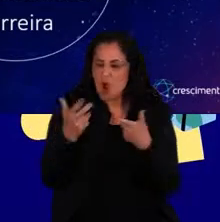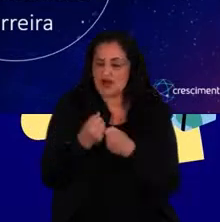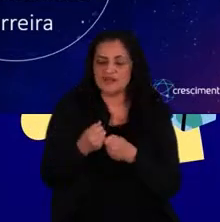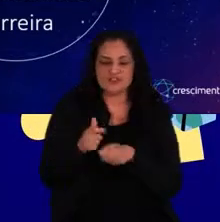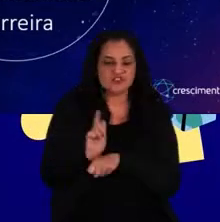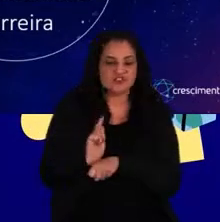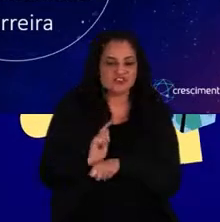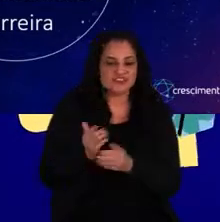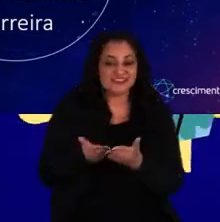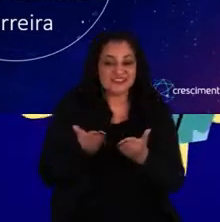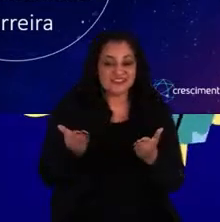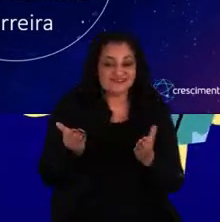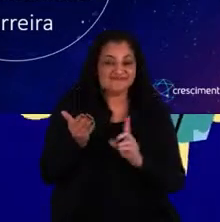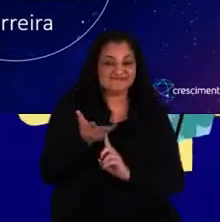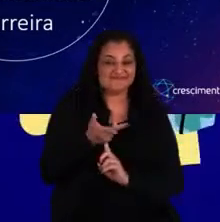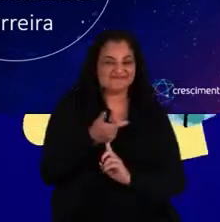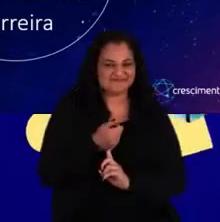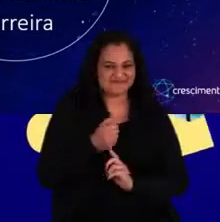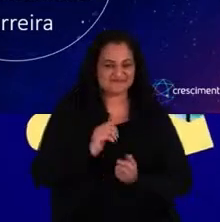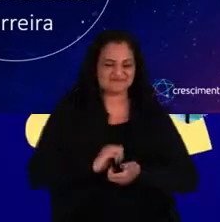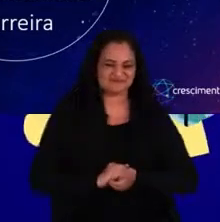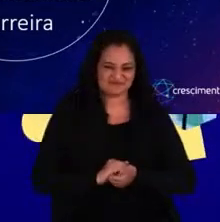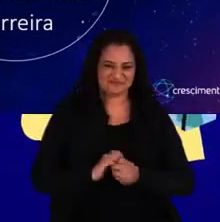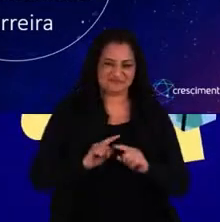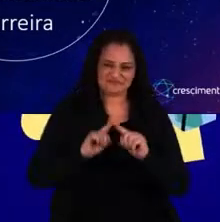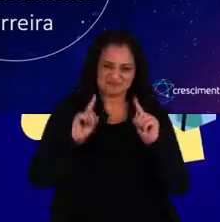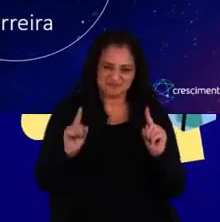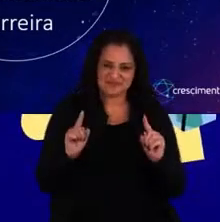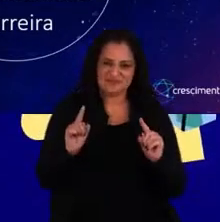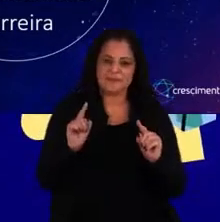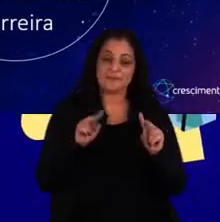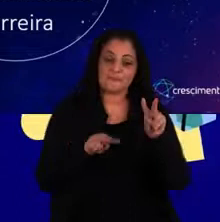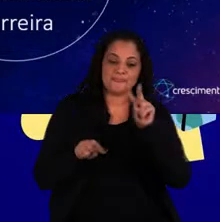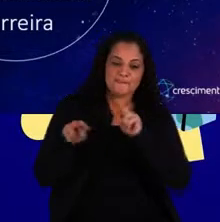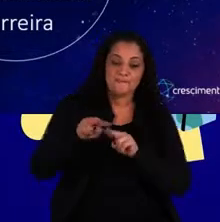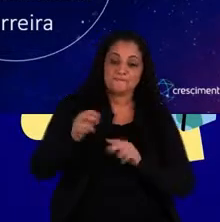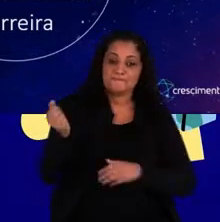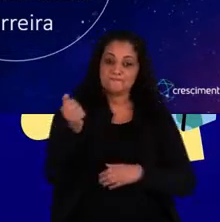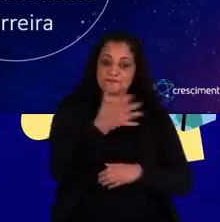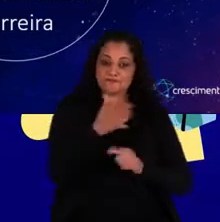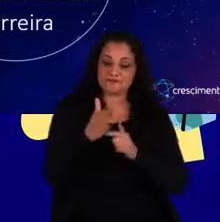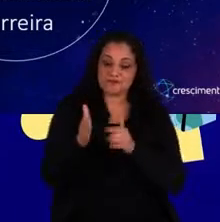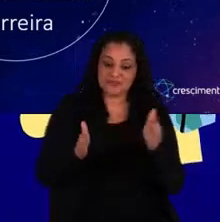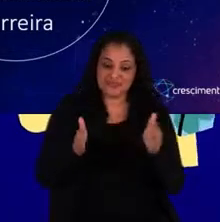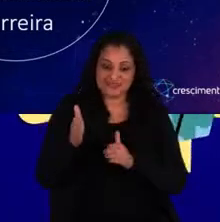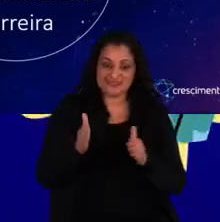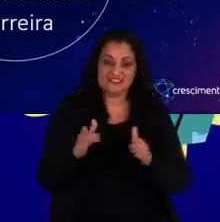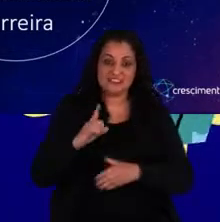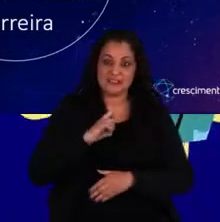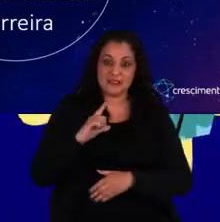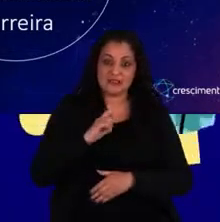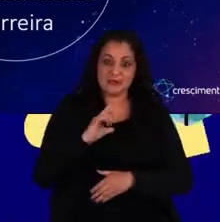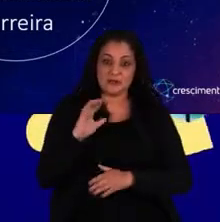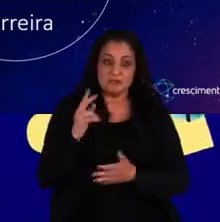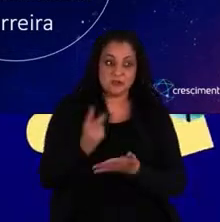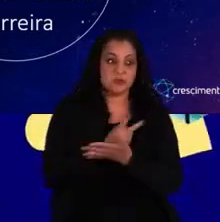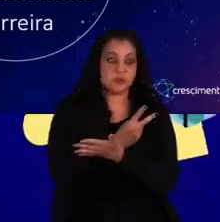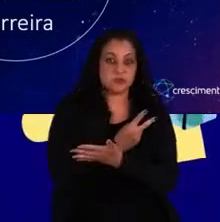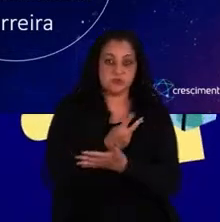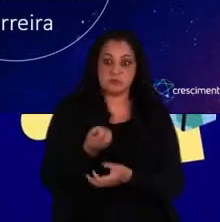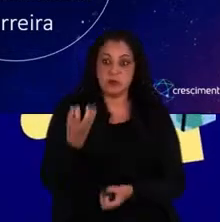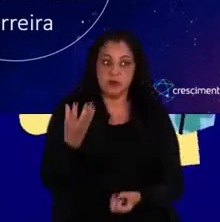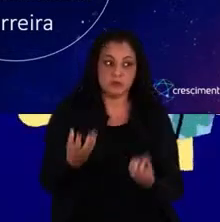gestão desses talentos. Agora, se olharmos para essa nova era e as demandas que vêm surgindo,